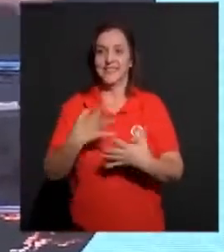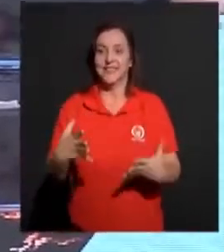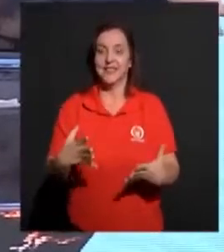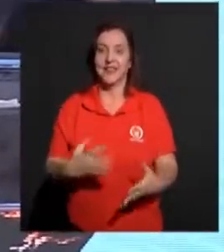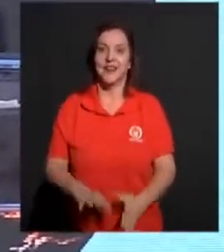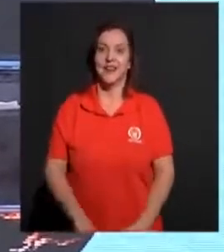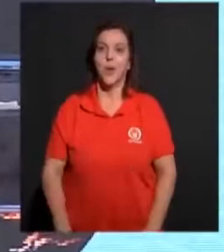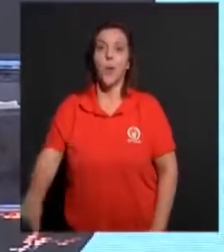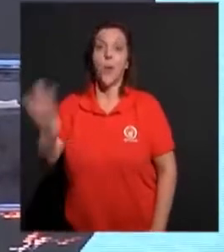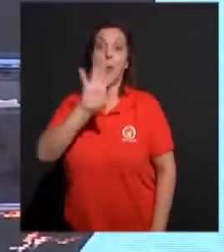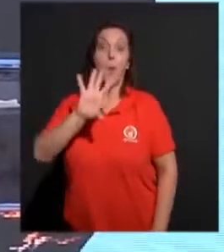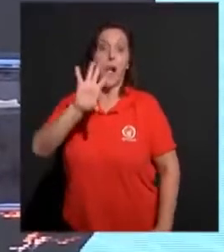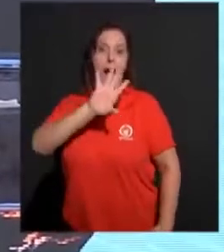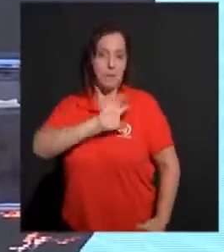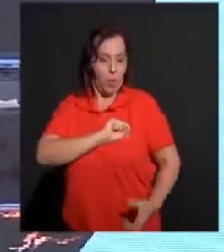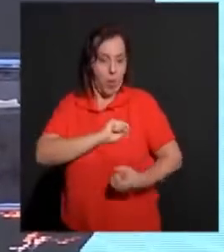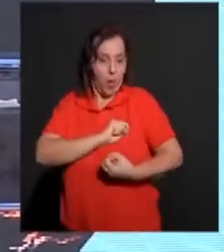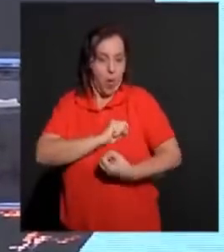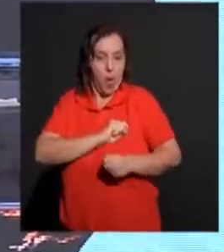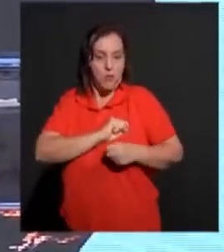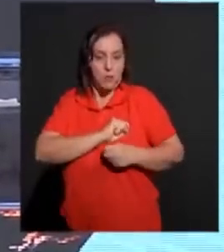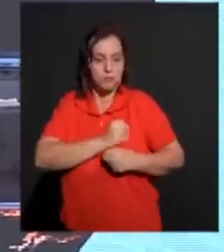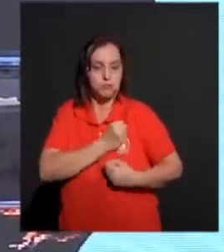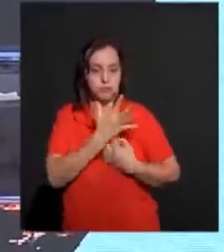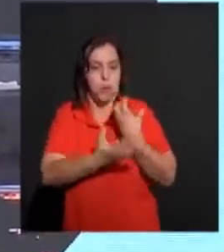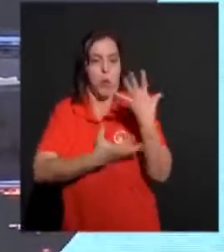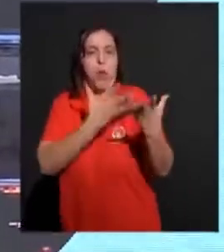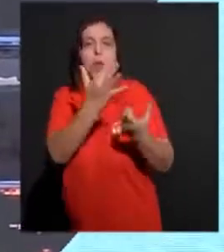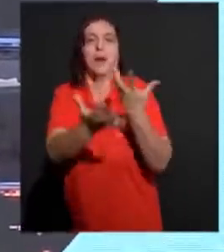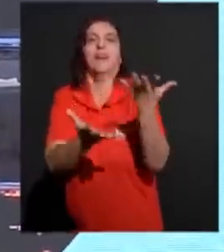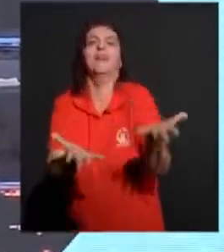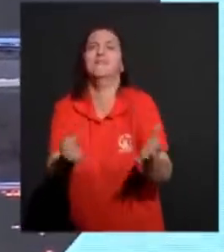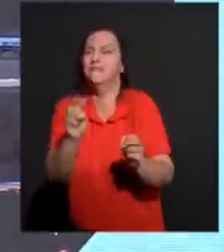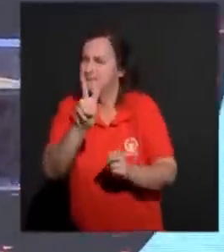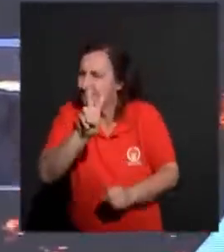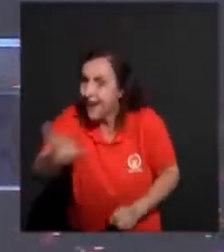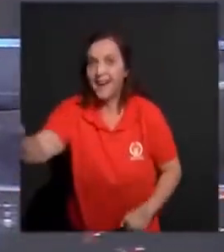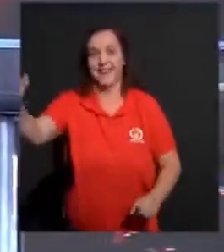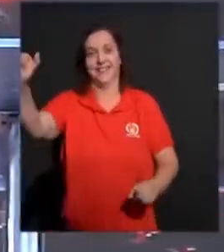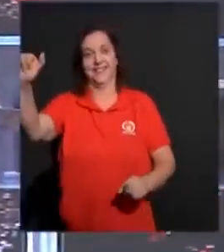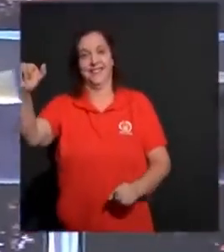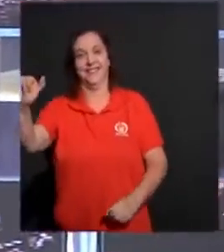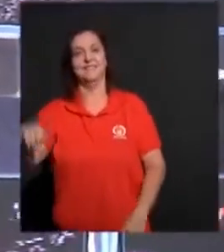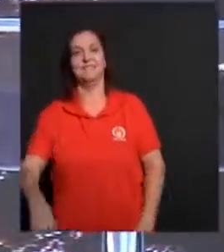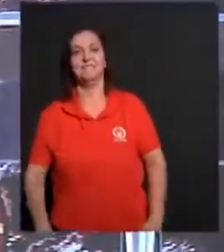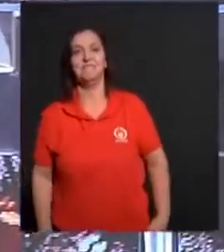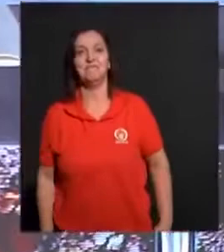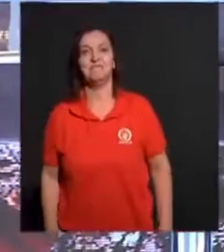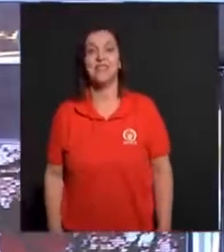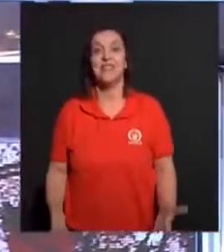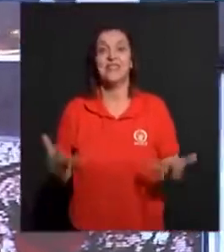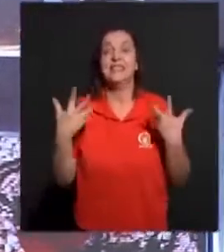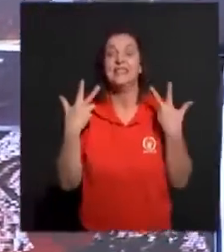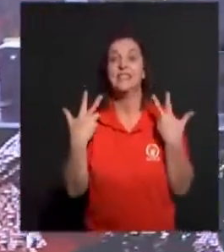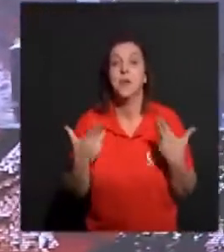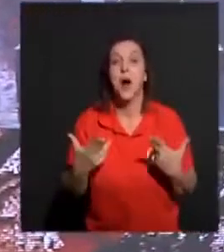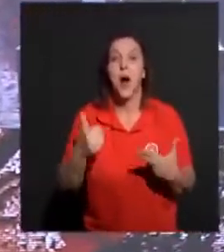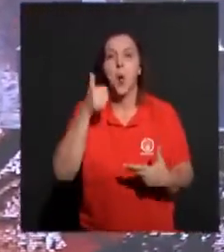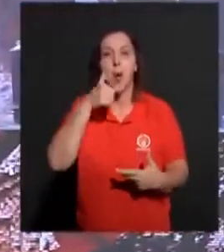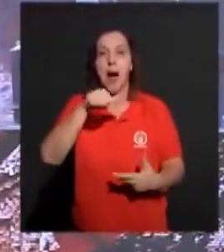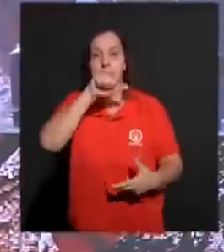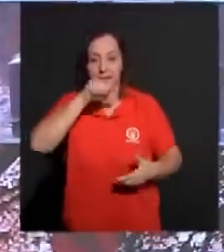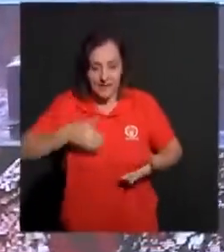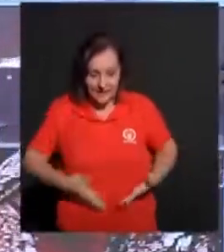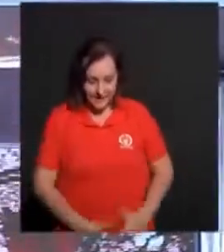O amor vai transbordar. É a mesma coisa quando uma mãe dá à luz ao